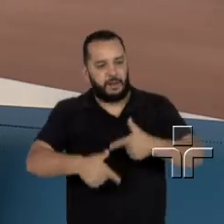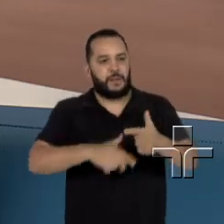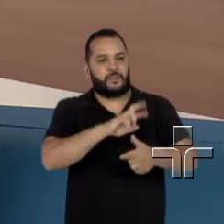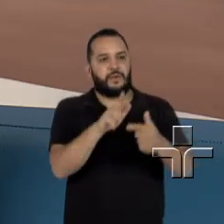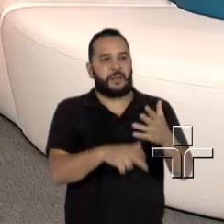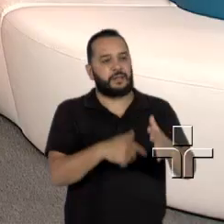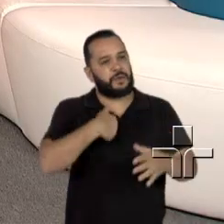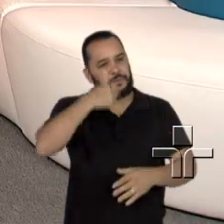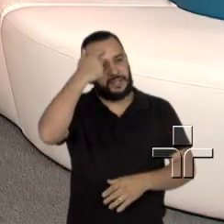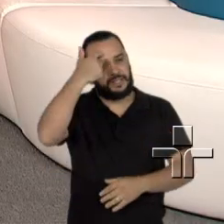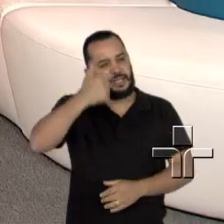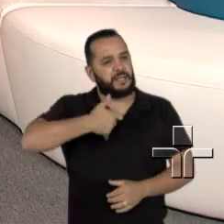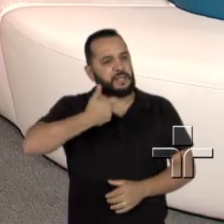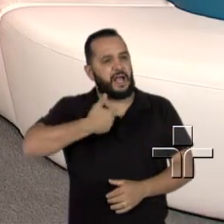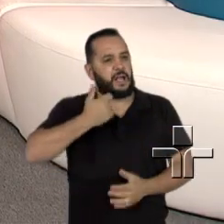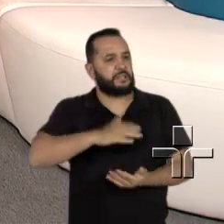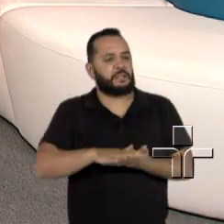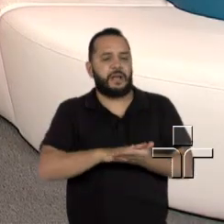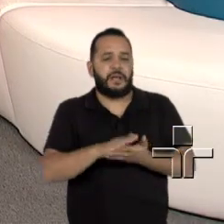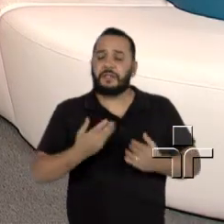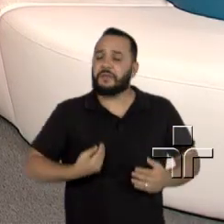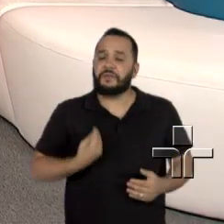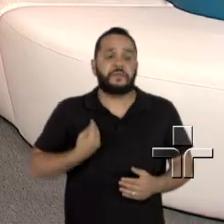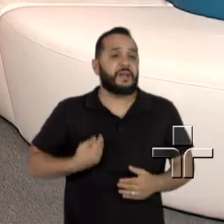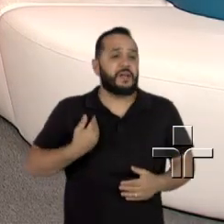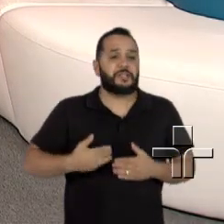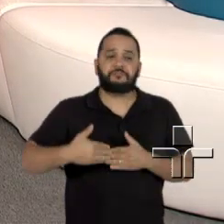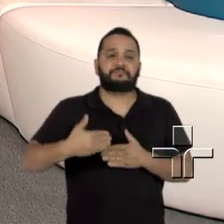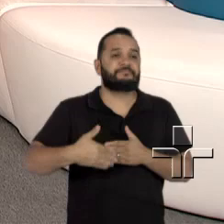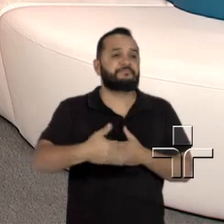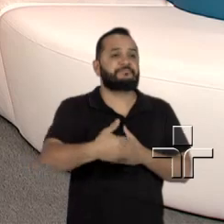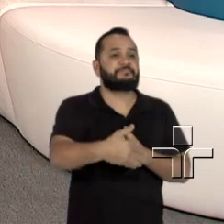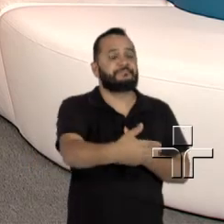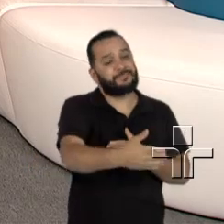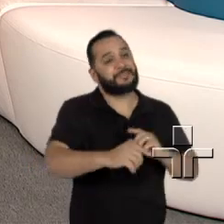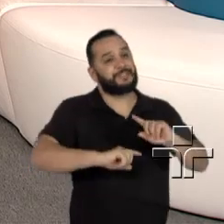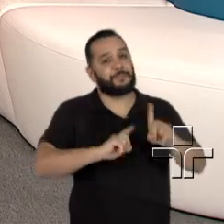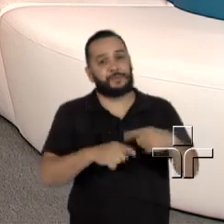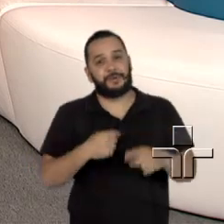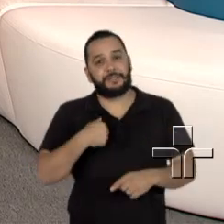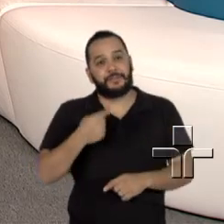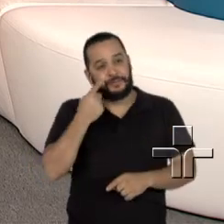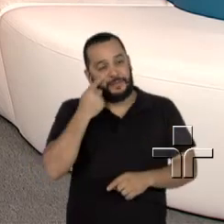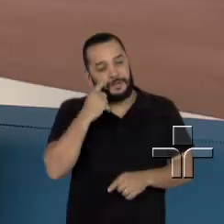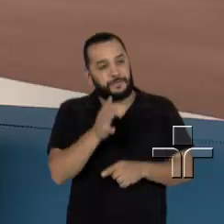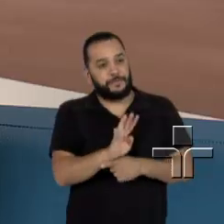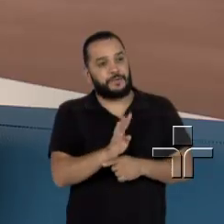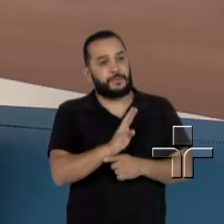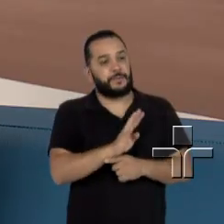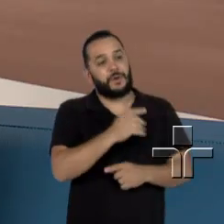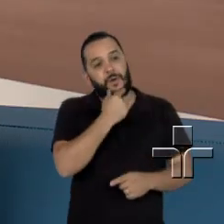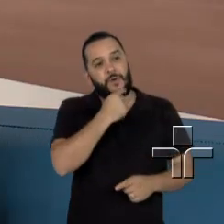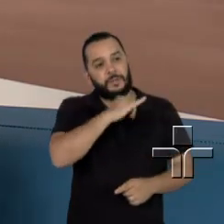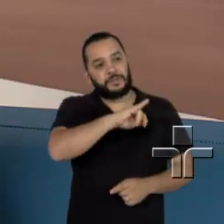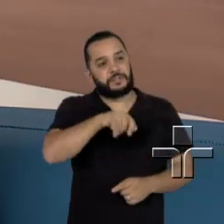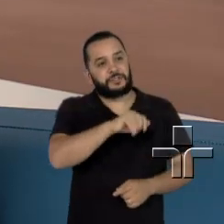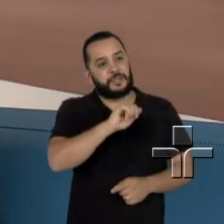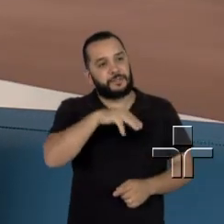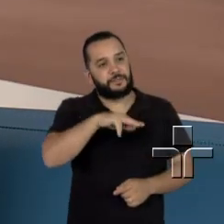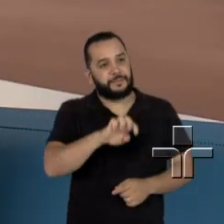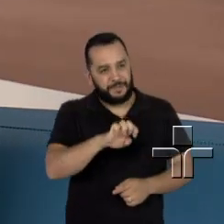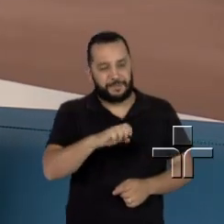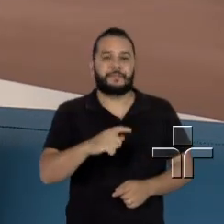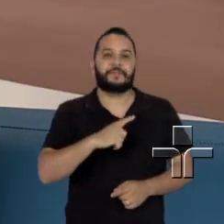pensei na minha idade, eu sempre fui vivendo. Mas um dia eu vi um filme do Jaime Monjardim, que tem um